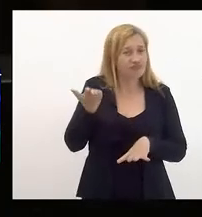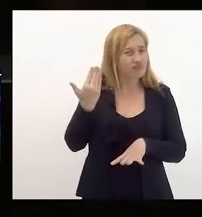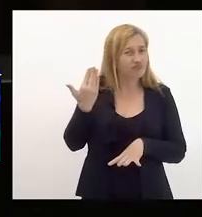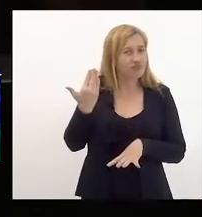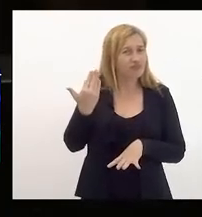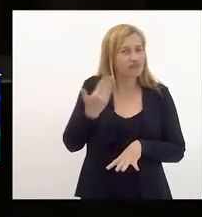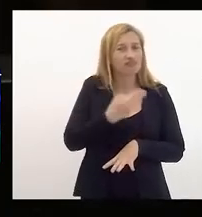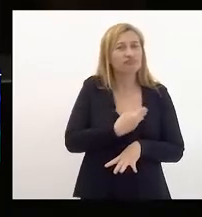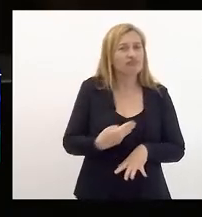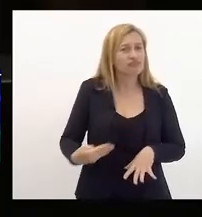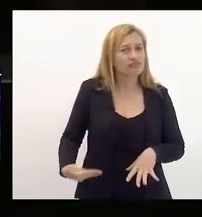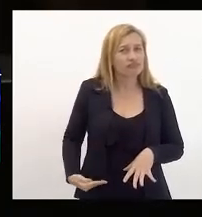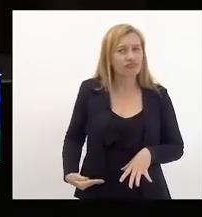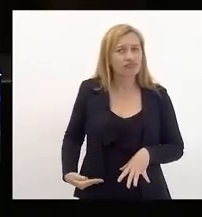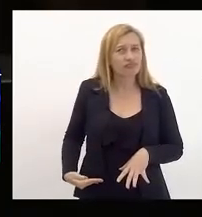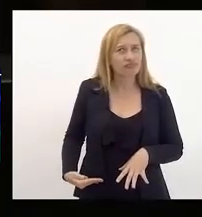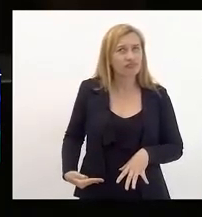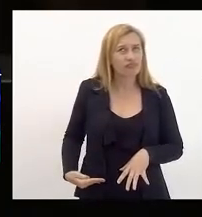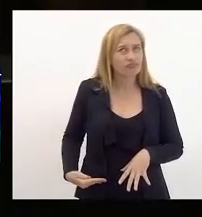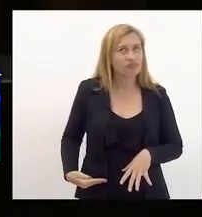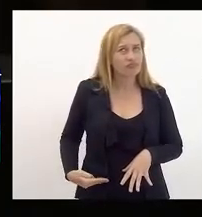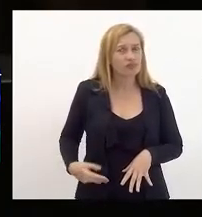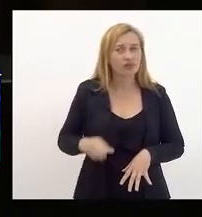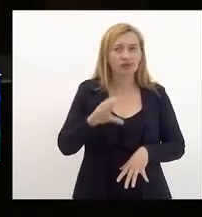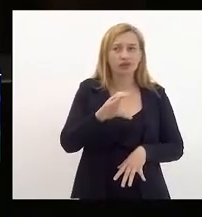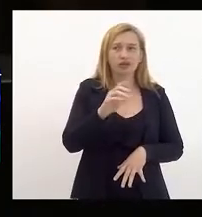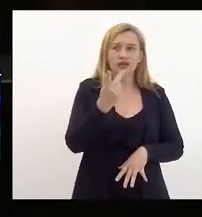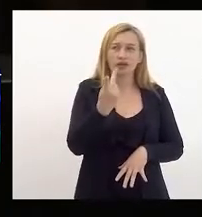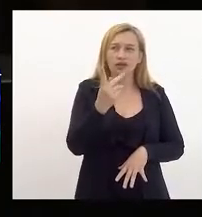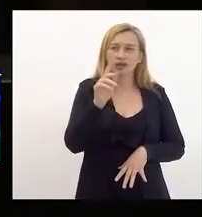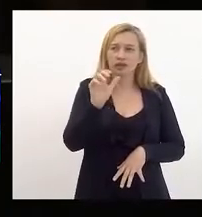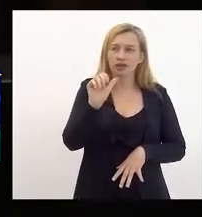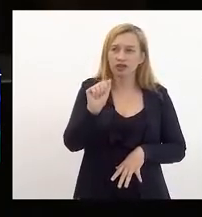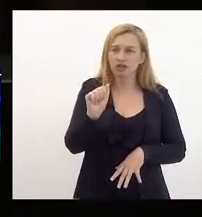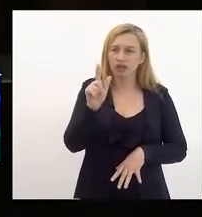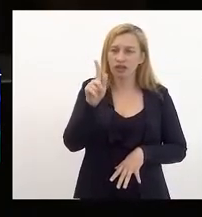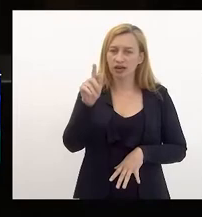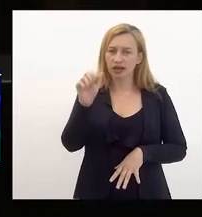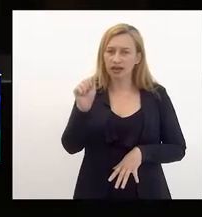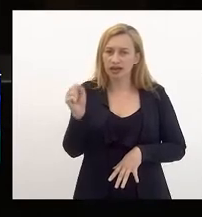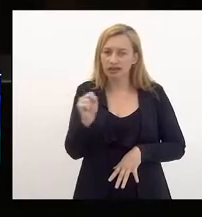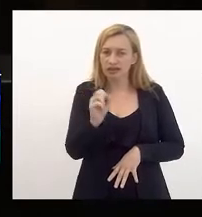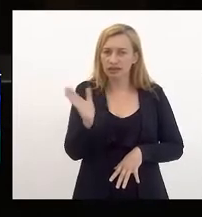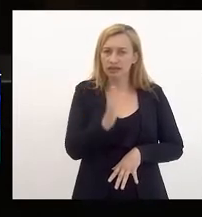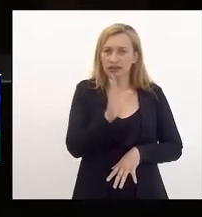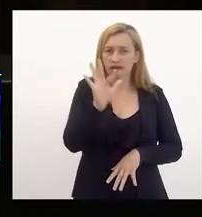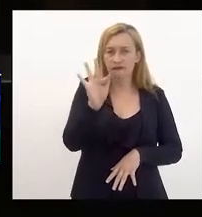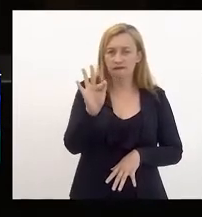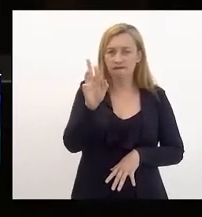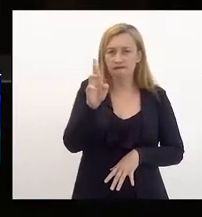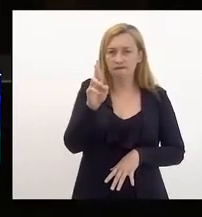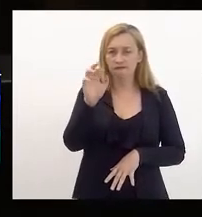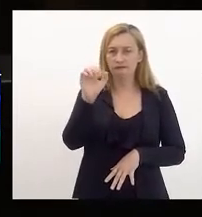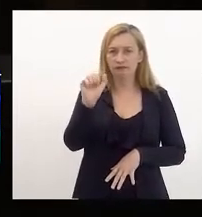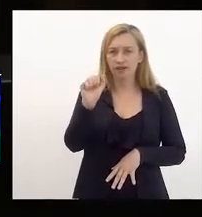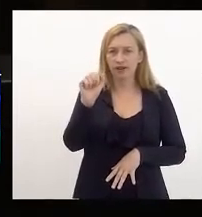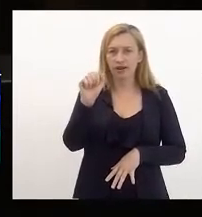governado pelo governador Chagas Freitas, eu me lembro perfeitamente que